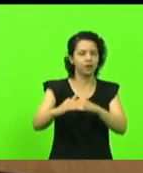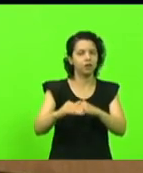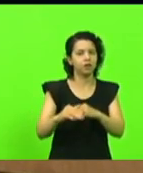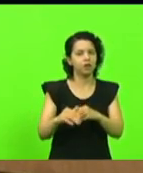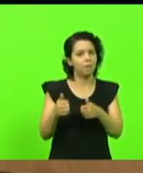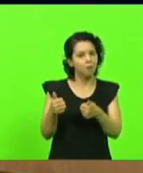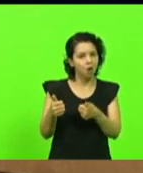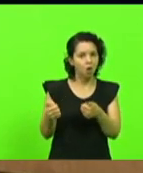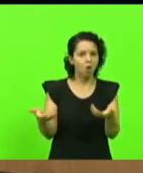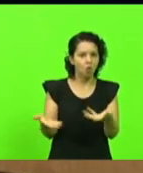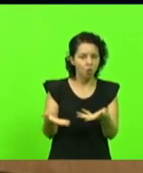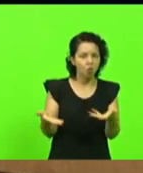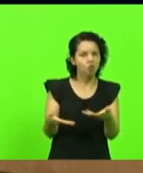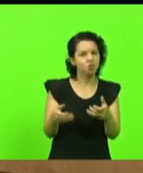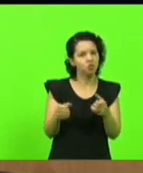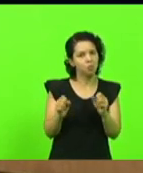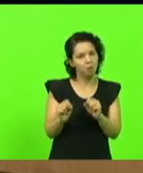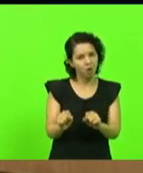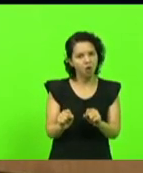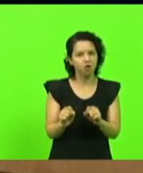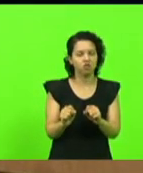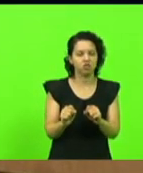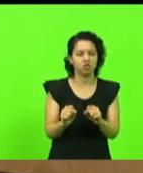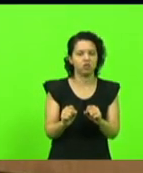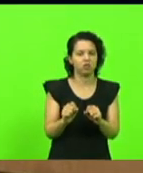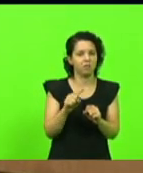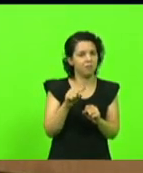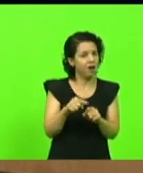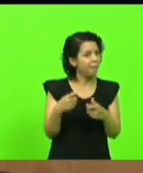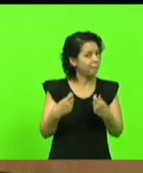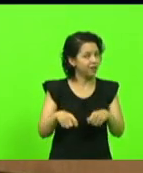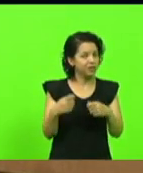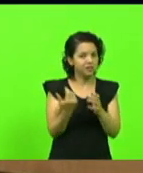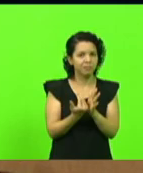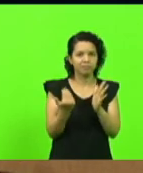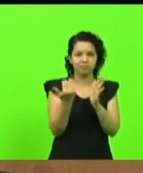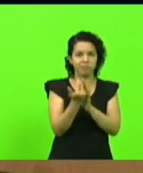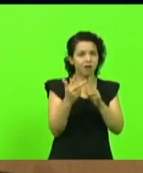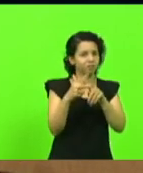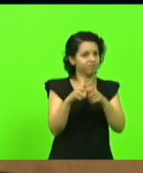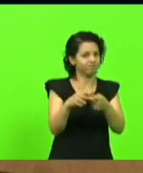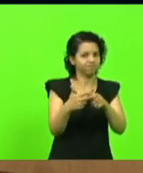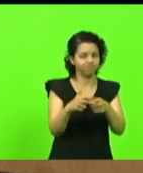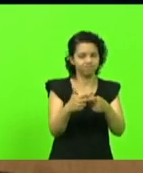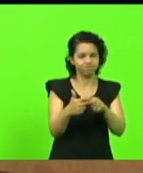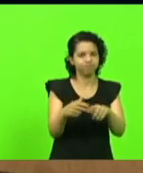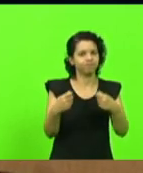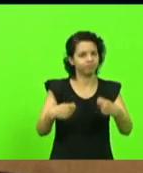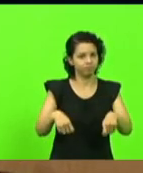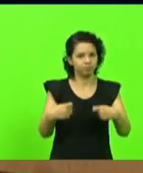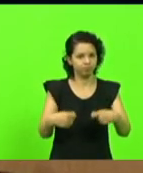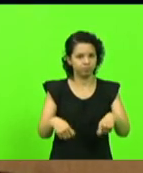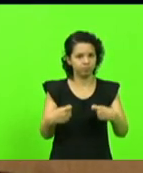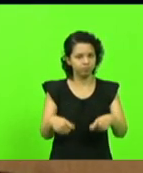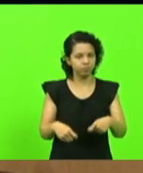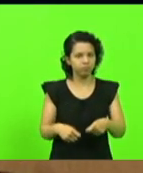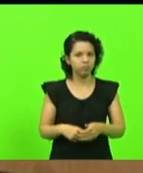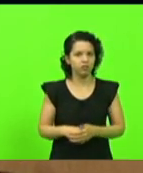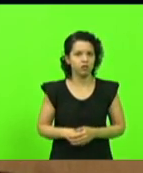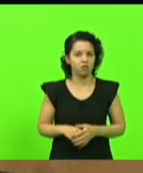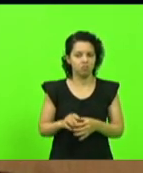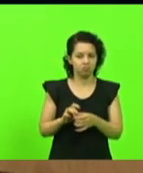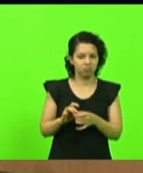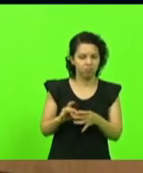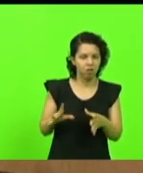uns buracos tem que tampar é paliativo mas tem que recuperar a rodovia eu estou vendo autorizar asfaltamento de